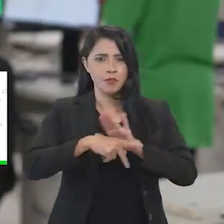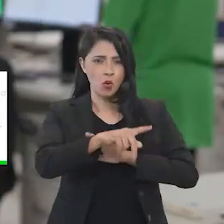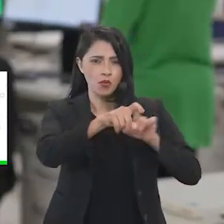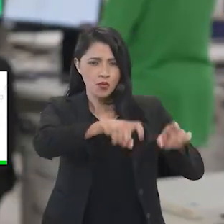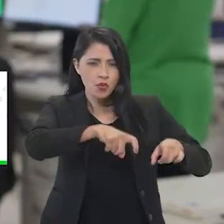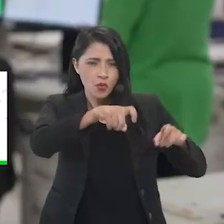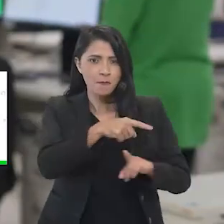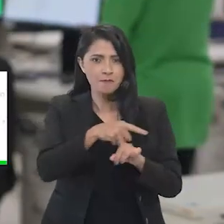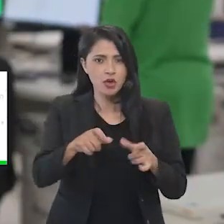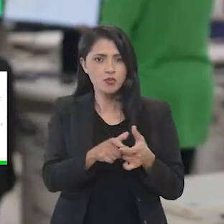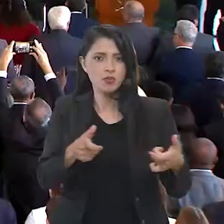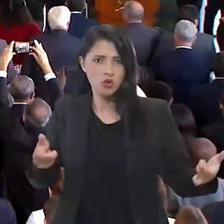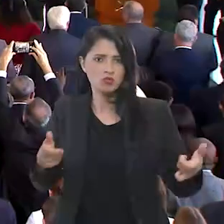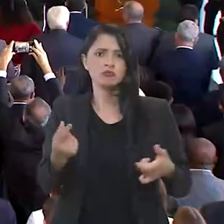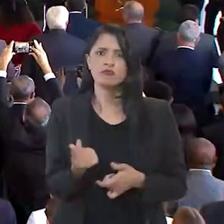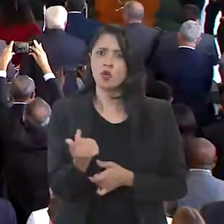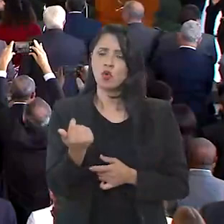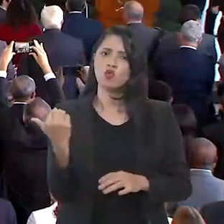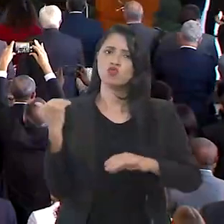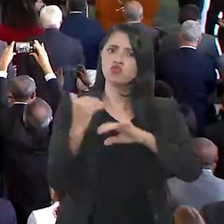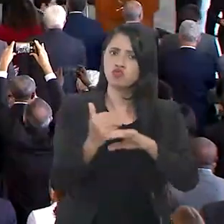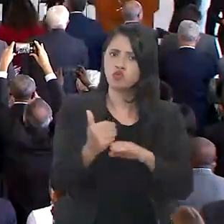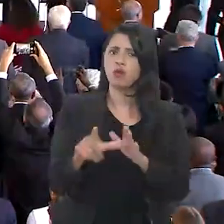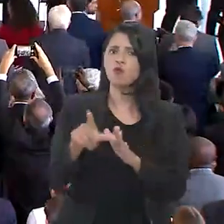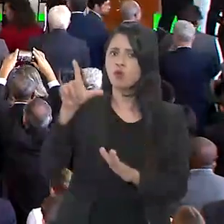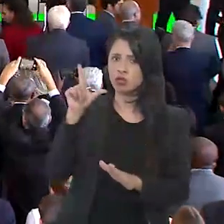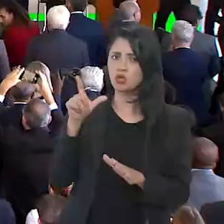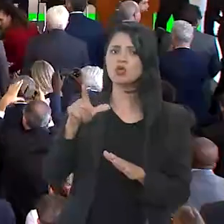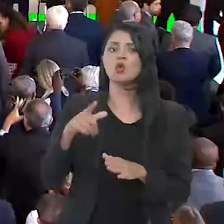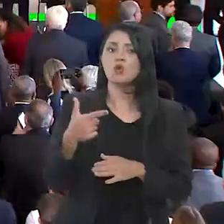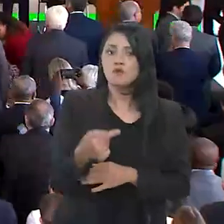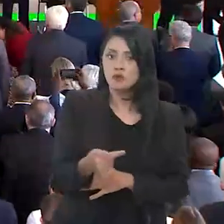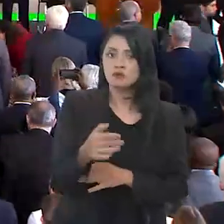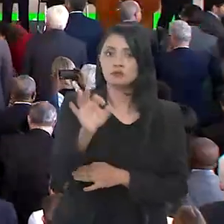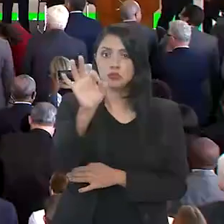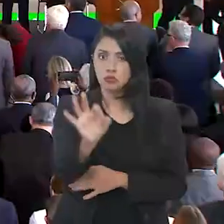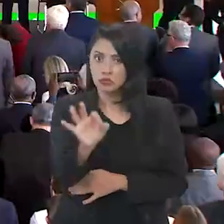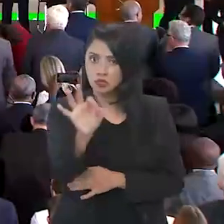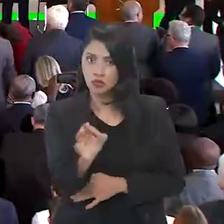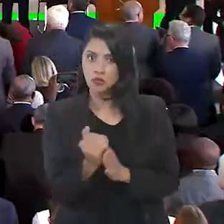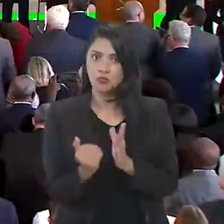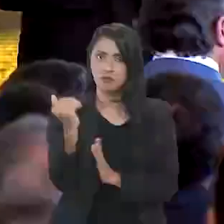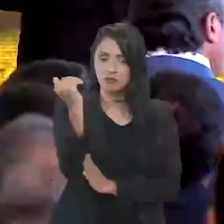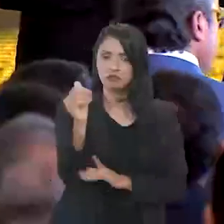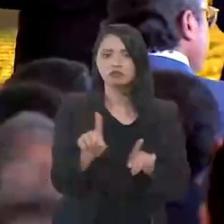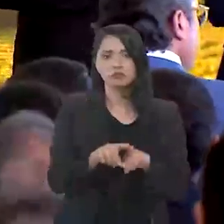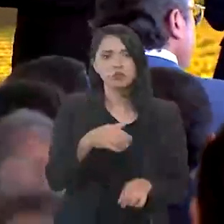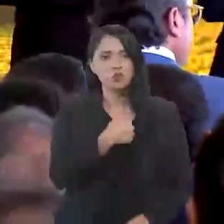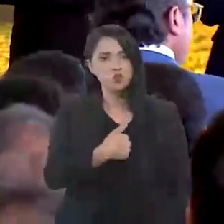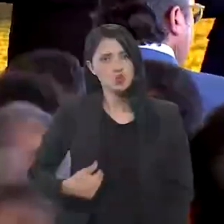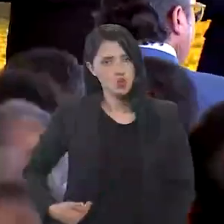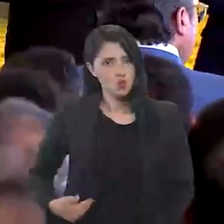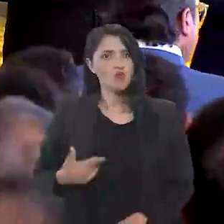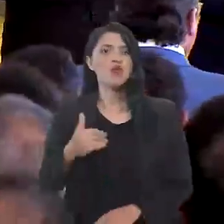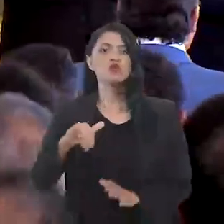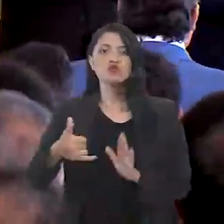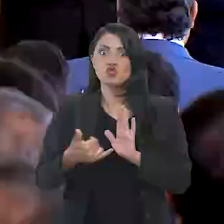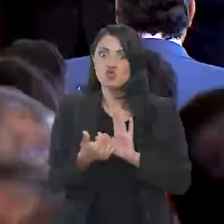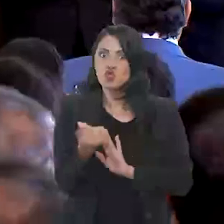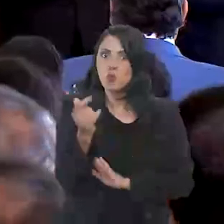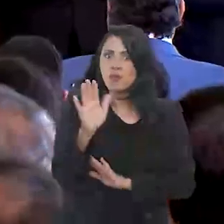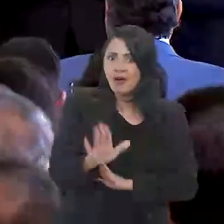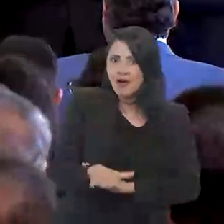e grandes produtores rurais. Esse valor supera o plano anterior em 27%. Além disso, o governo também